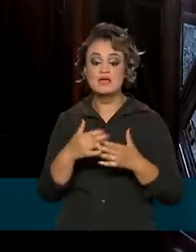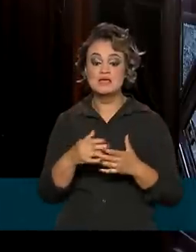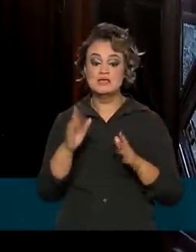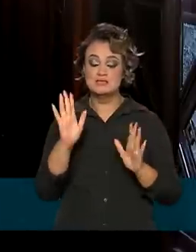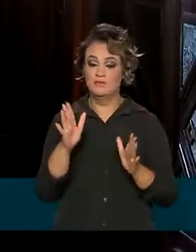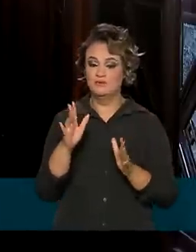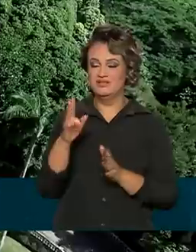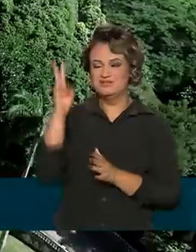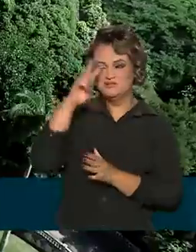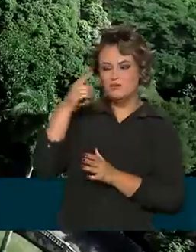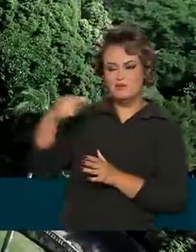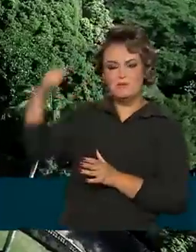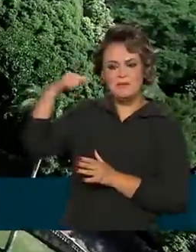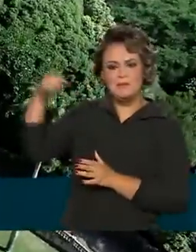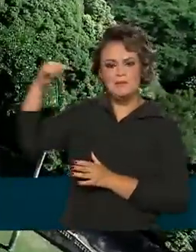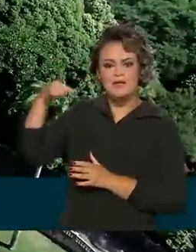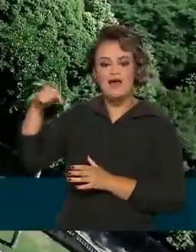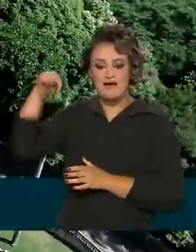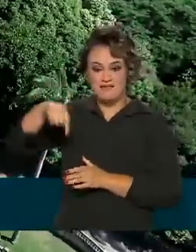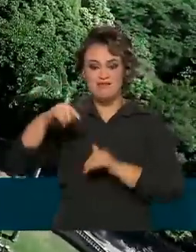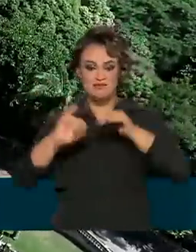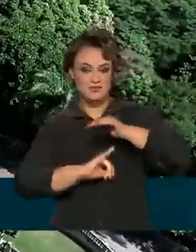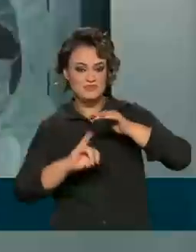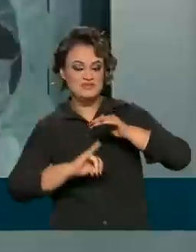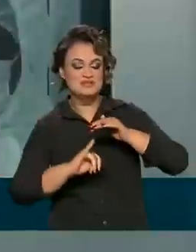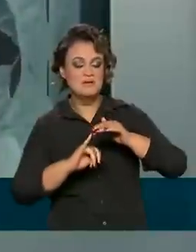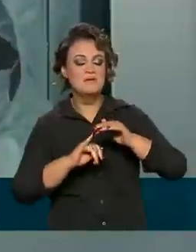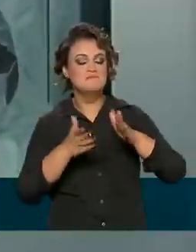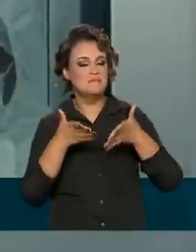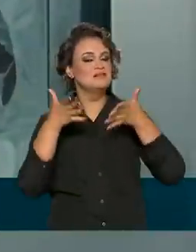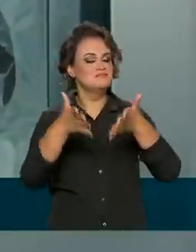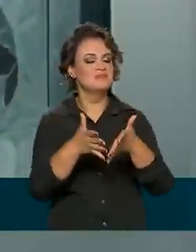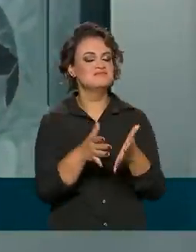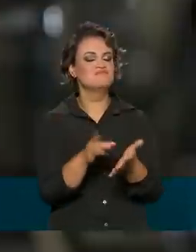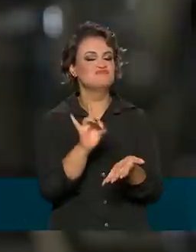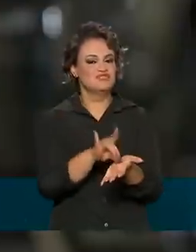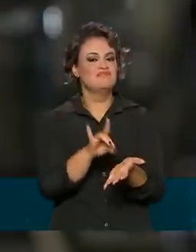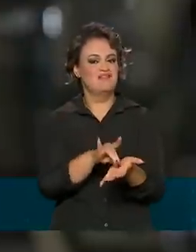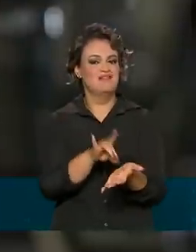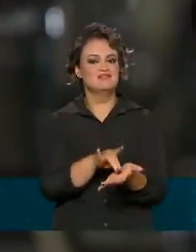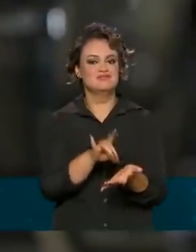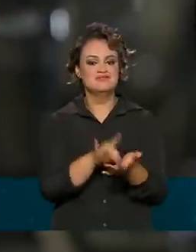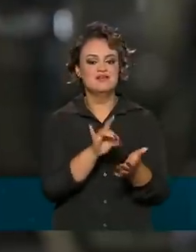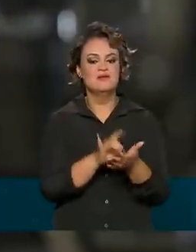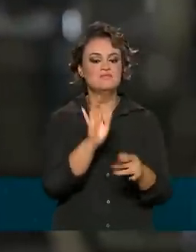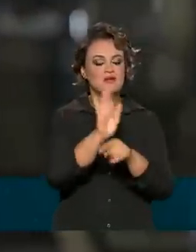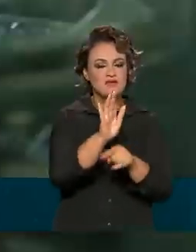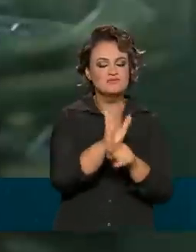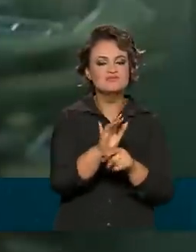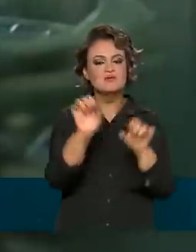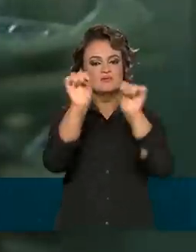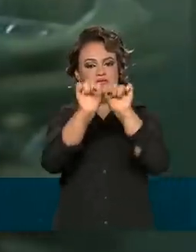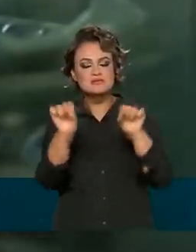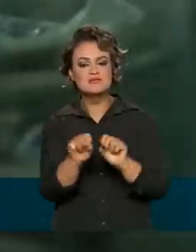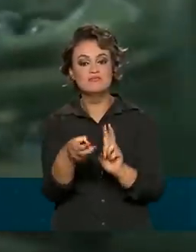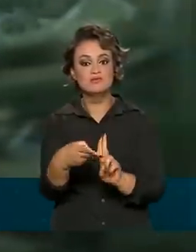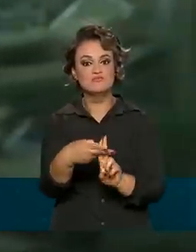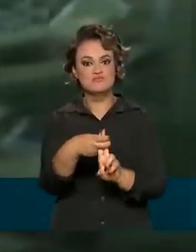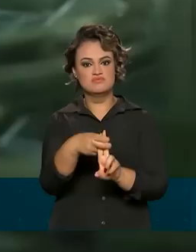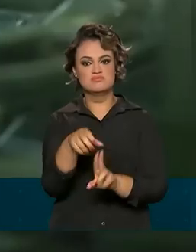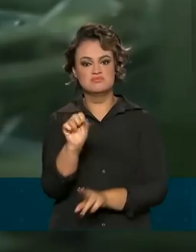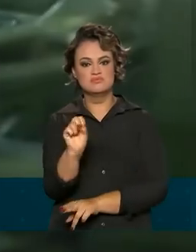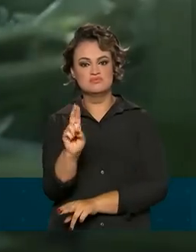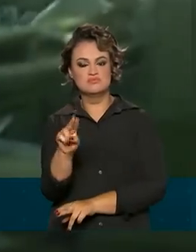nesse histórico, a nossa instituição teve uma participação muito ativa na construção do Sistema Único de Saúde,